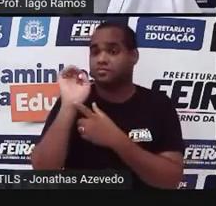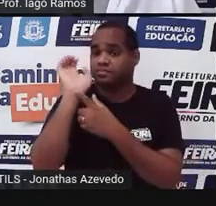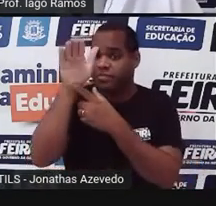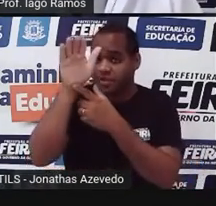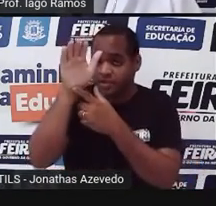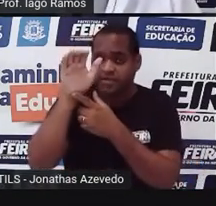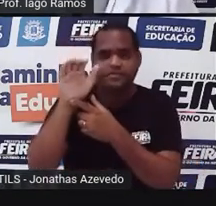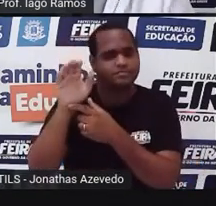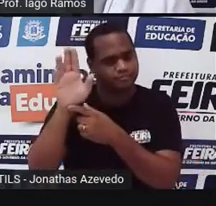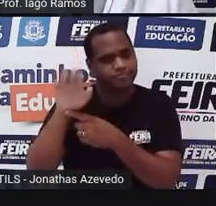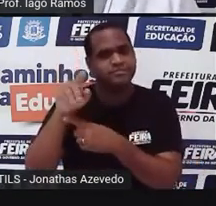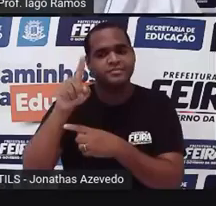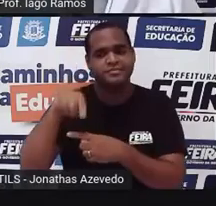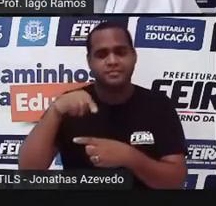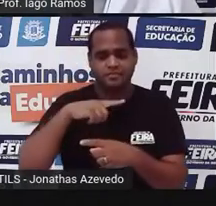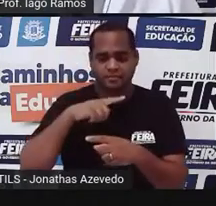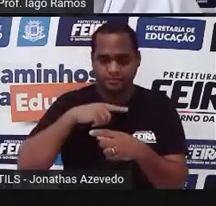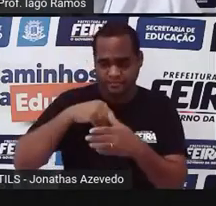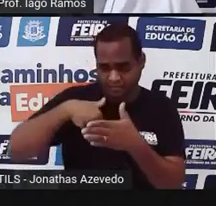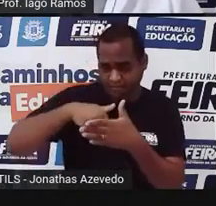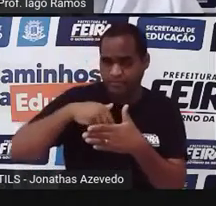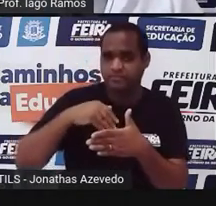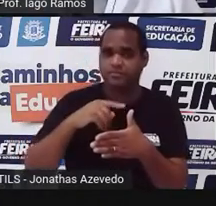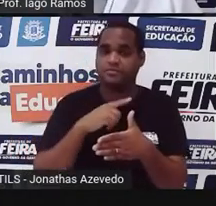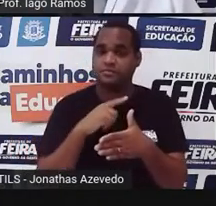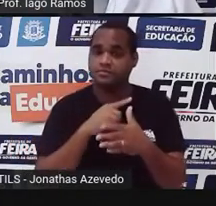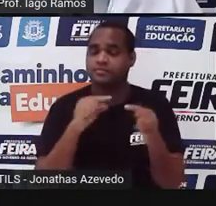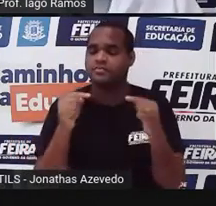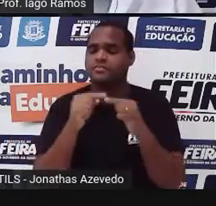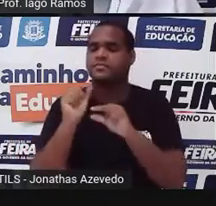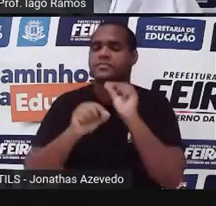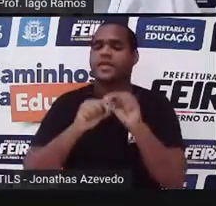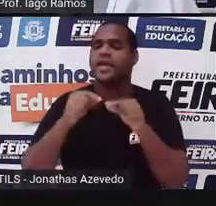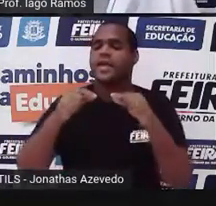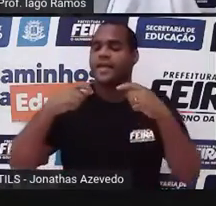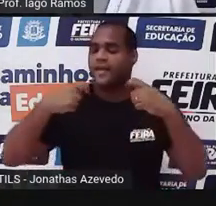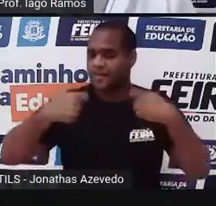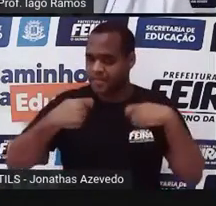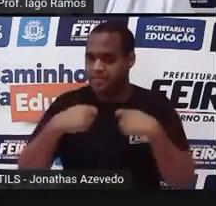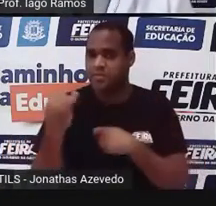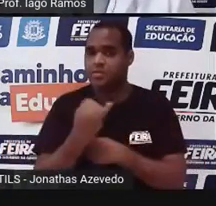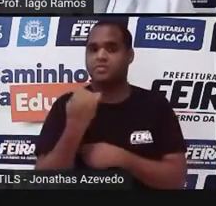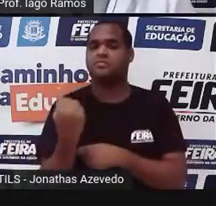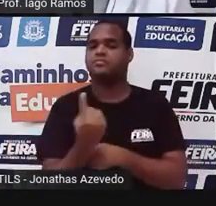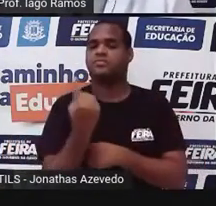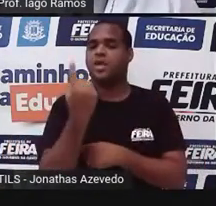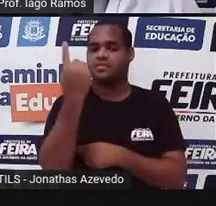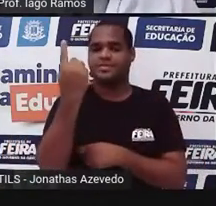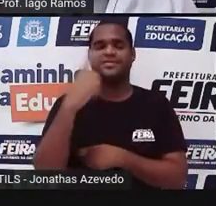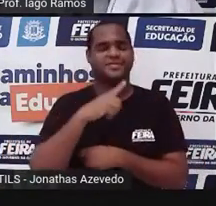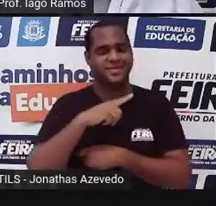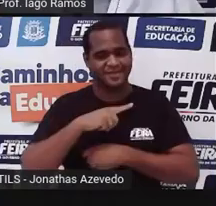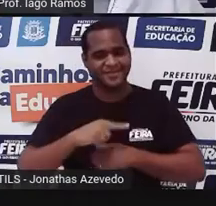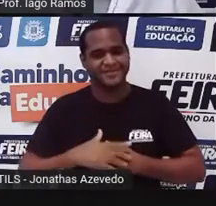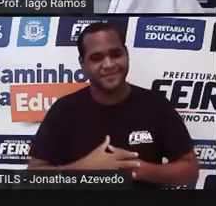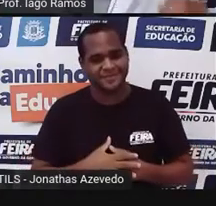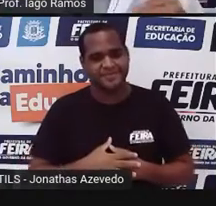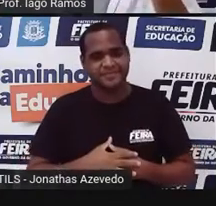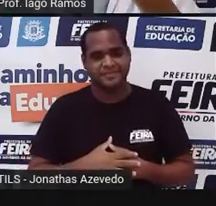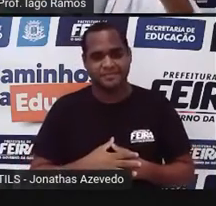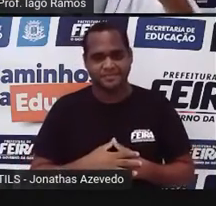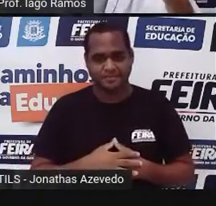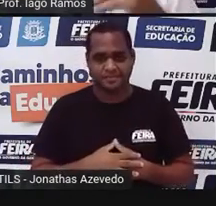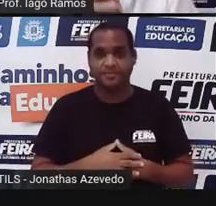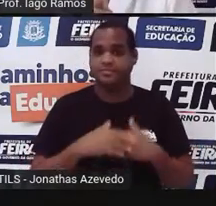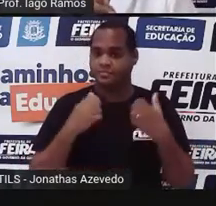os jogadores jogadores ou jogadoras precisam ser, né, pessoas altas. E quanto